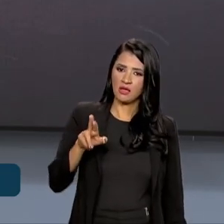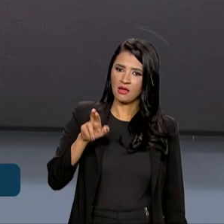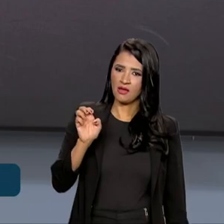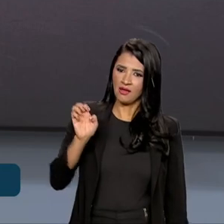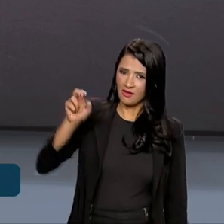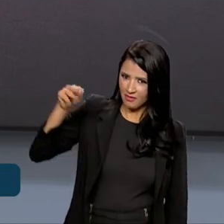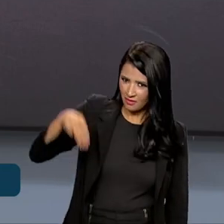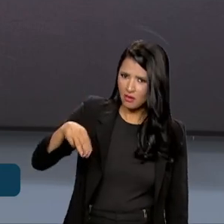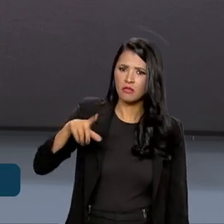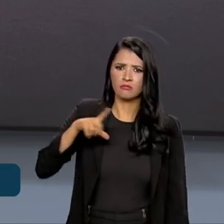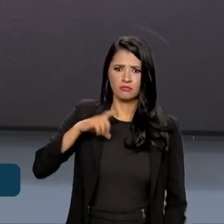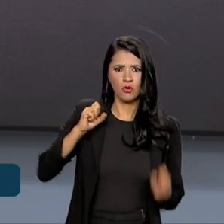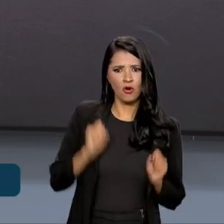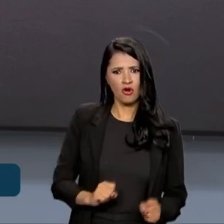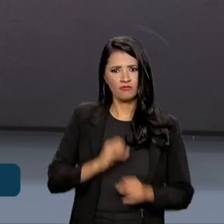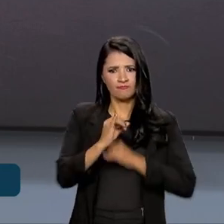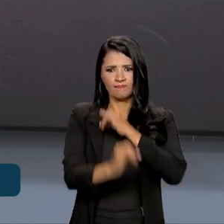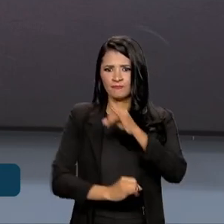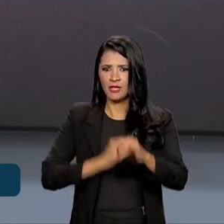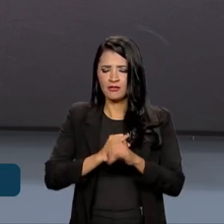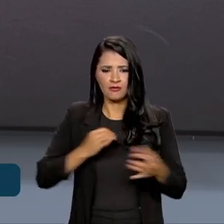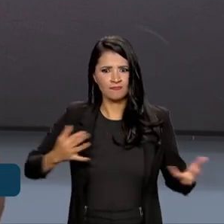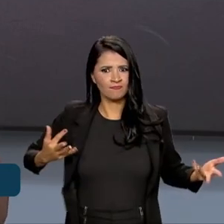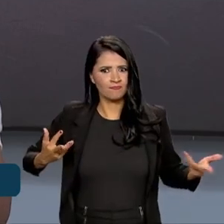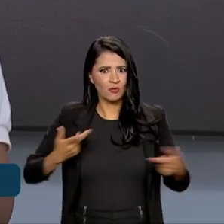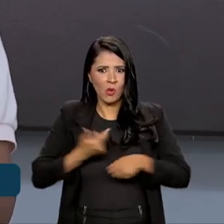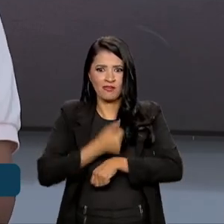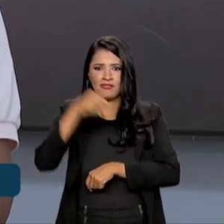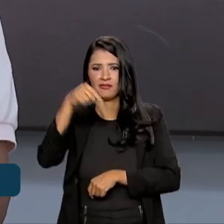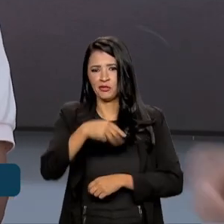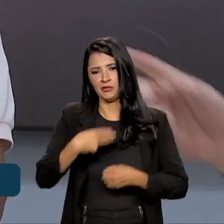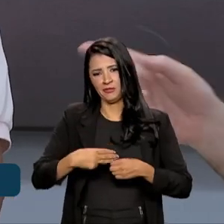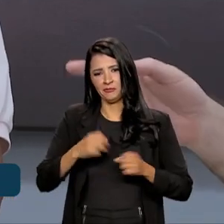internet de qualidade aqui no município.